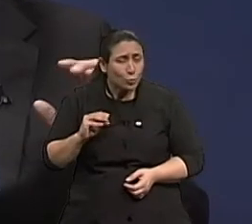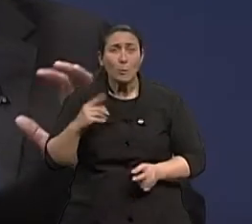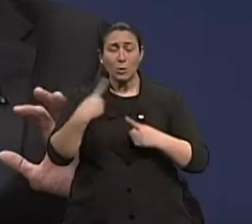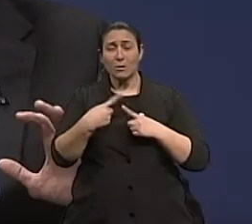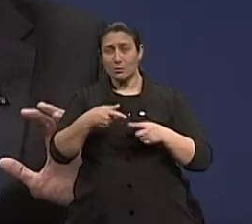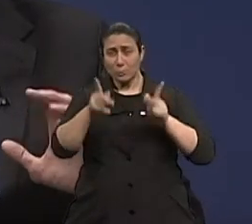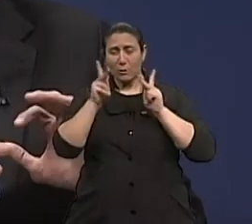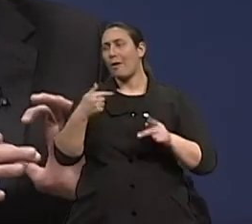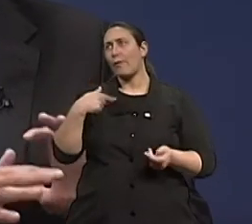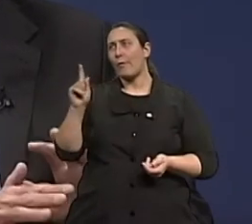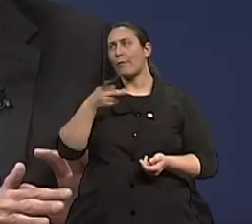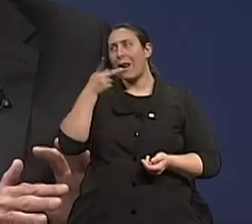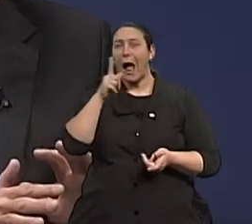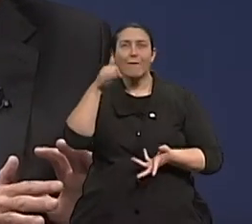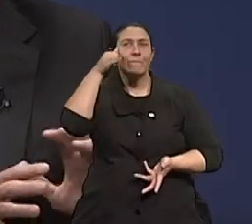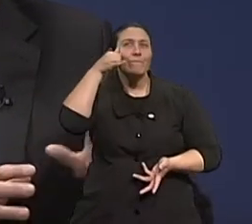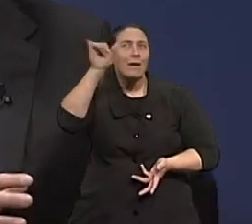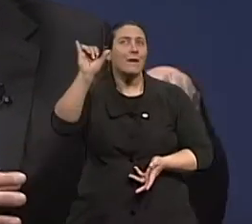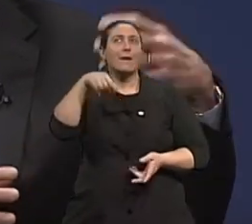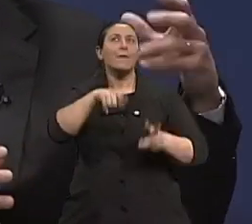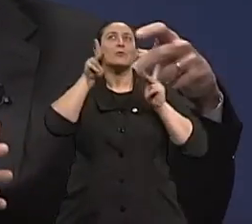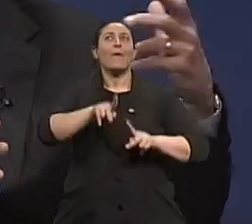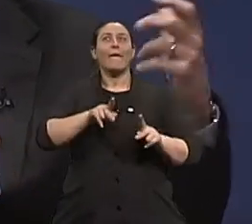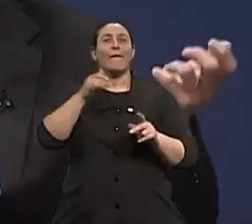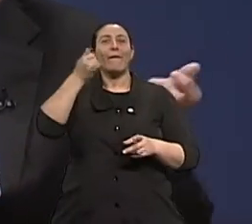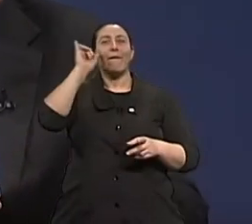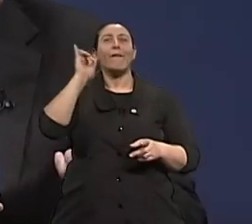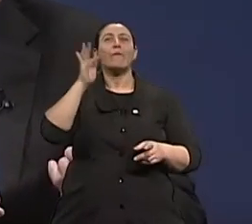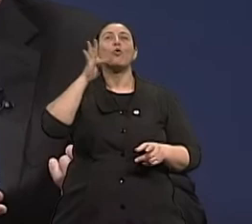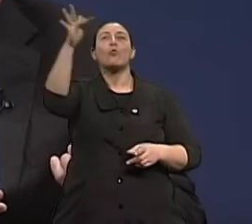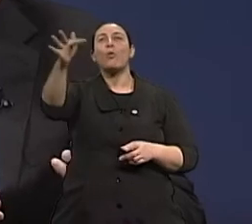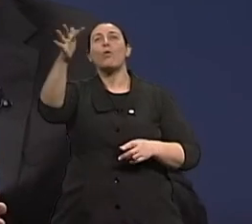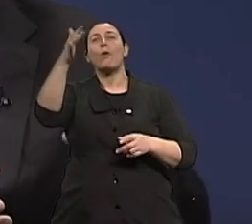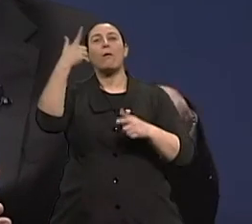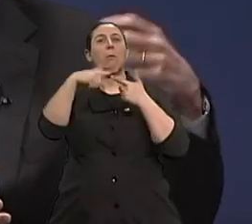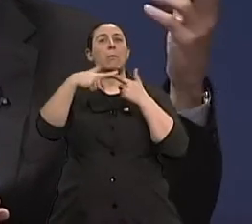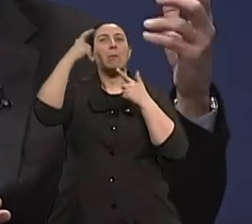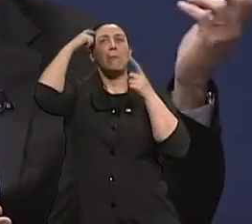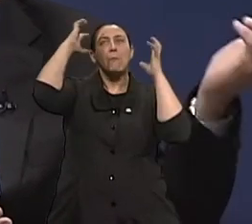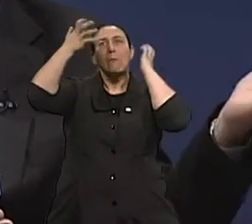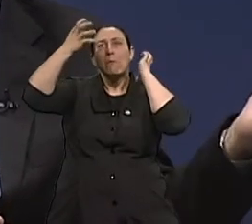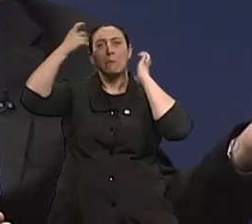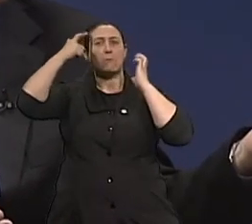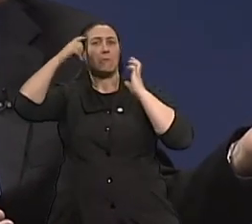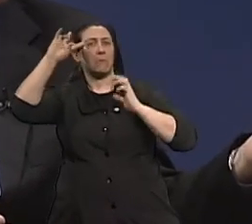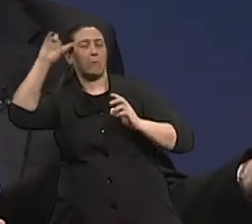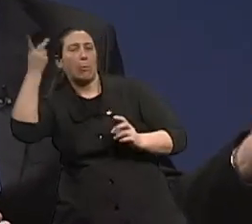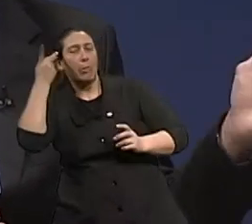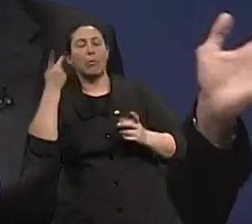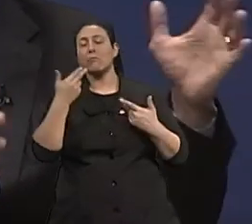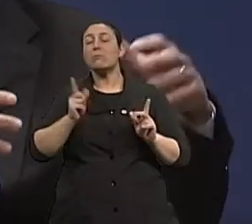não vou usar o termo prevenção de demência, ok? Mas até para retardar algum declínio cognitivo e até para melhorar a memória,